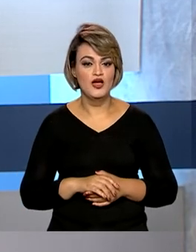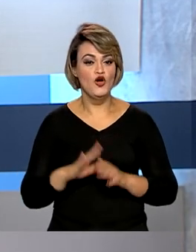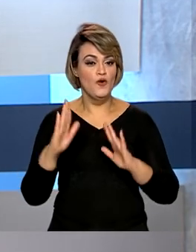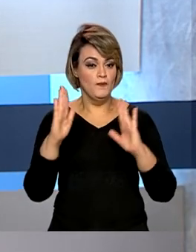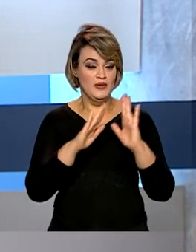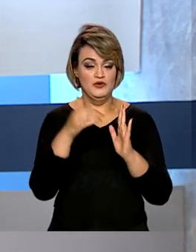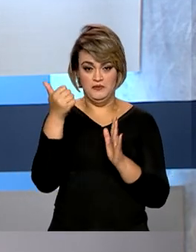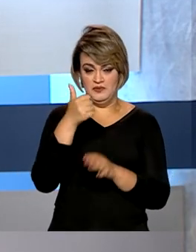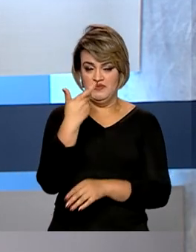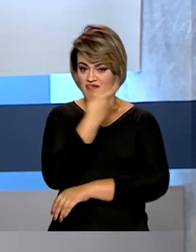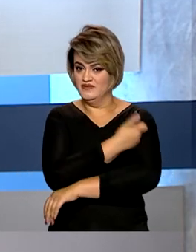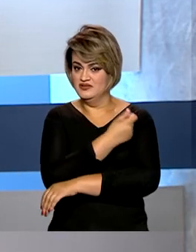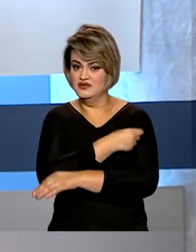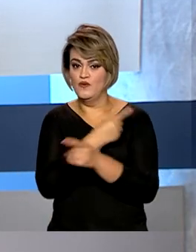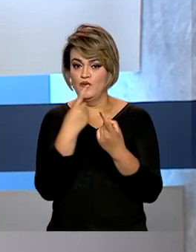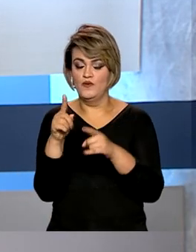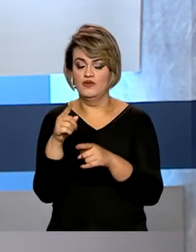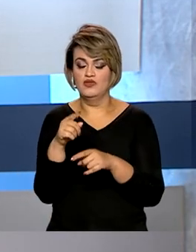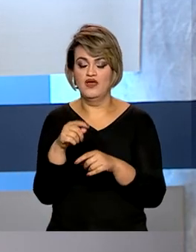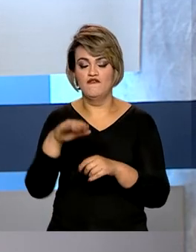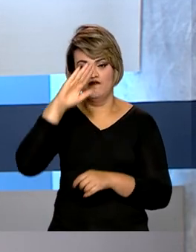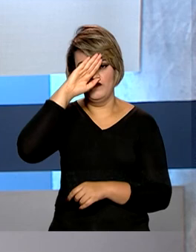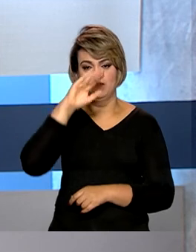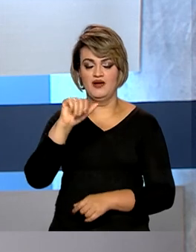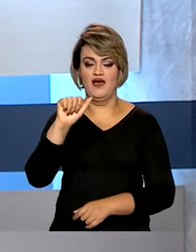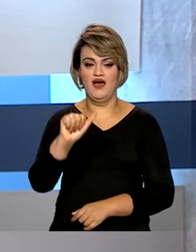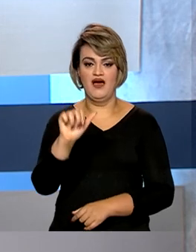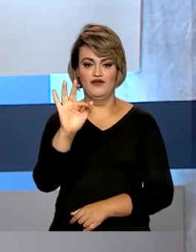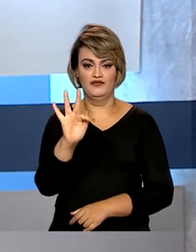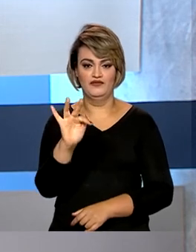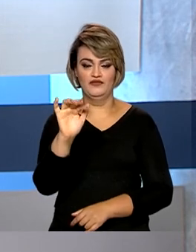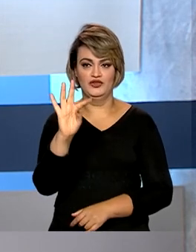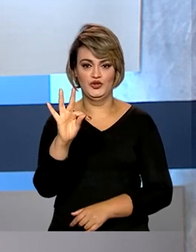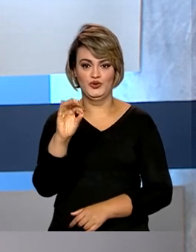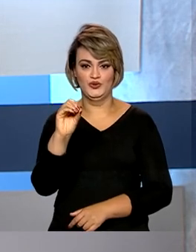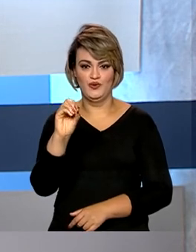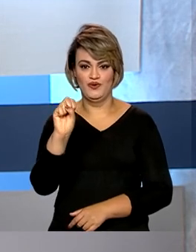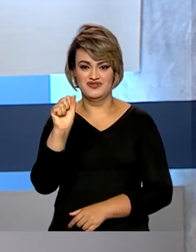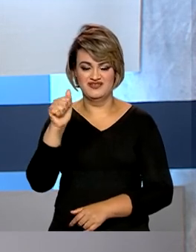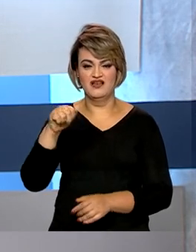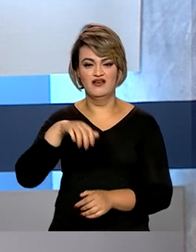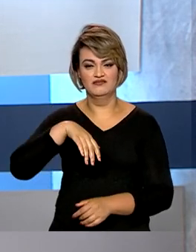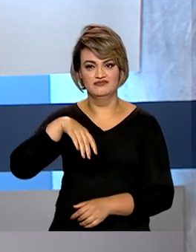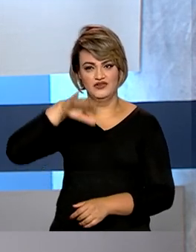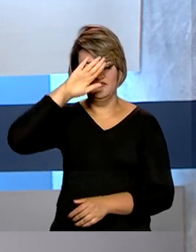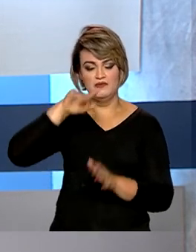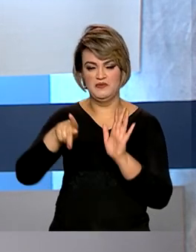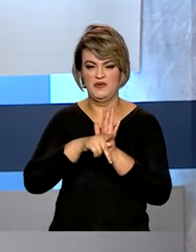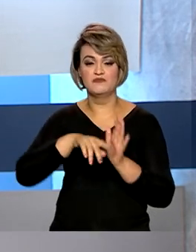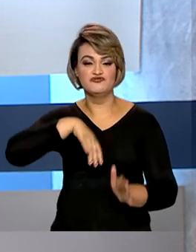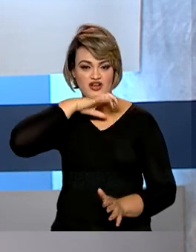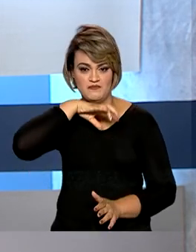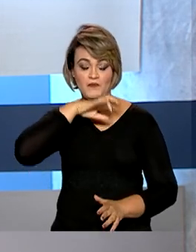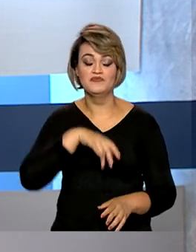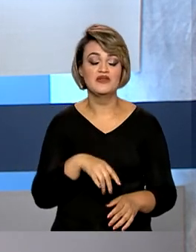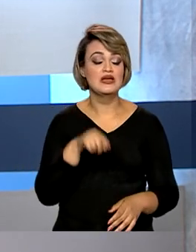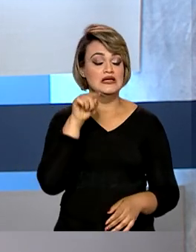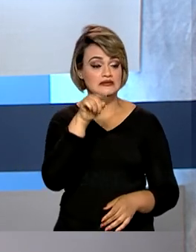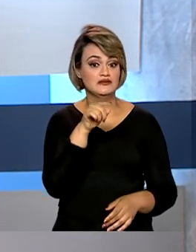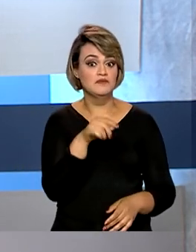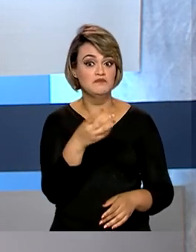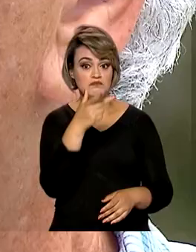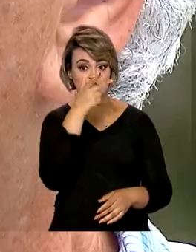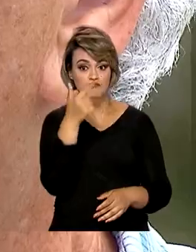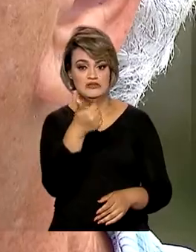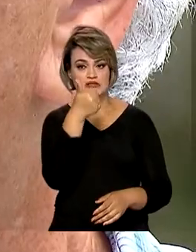etapa da vacinação contra a febre aftosa já começou. Mais de 107 milhões de animais devem ser vacinados no